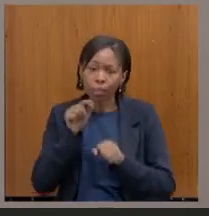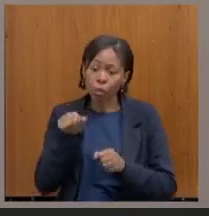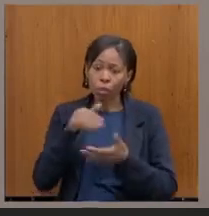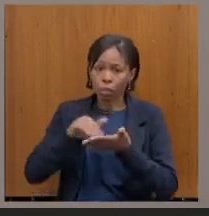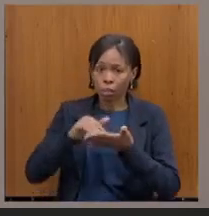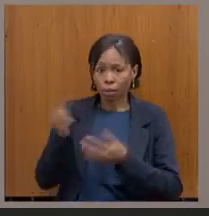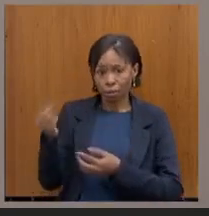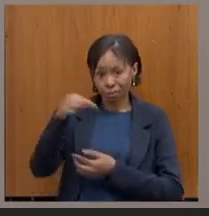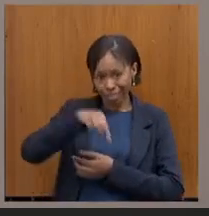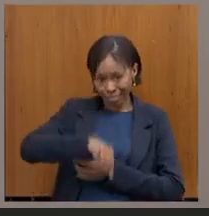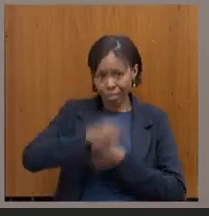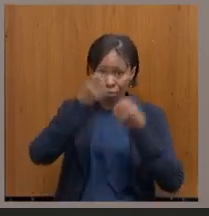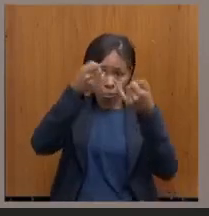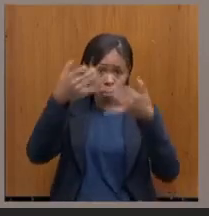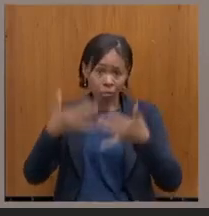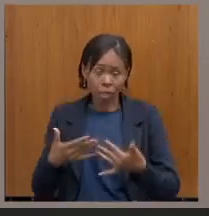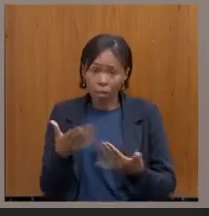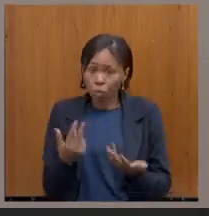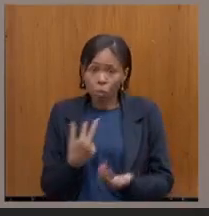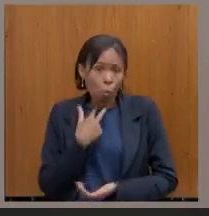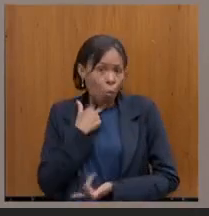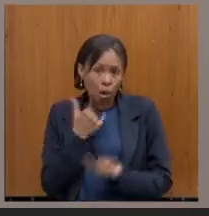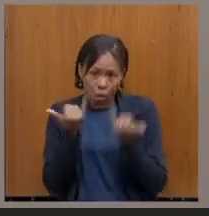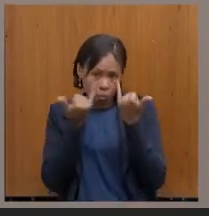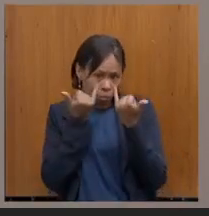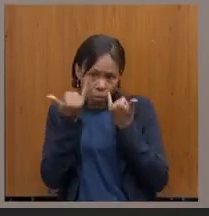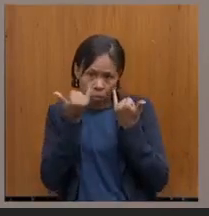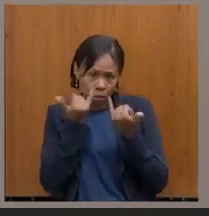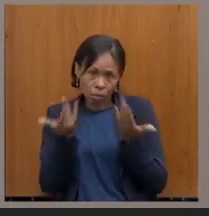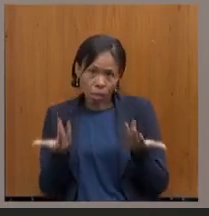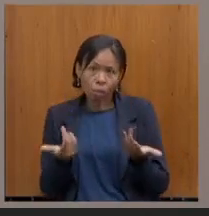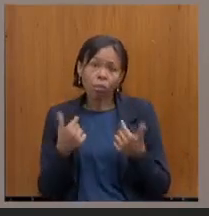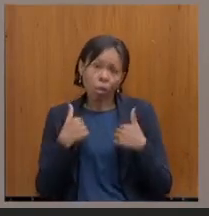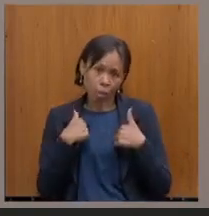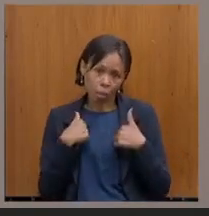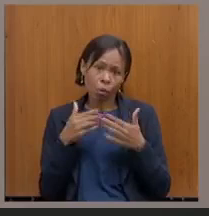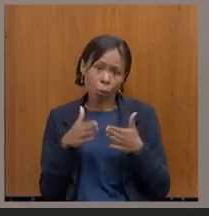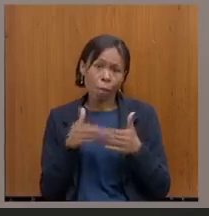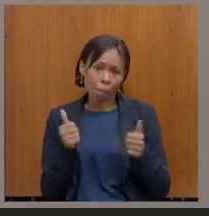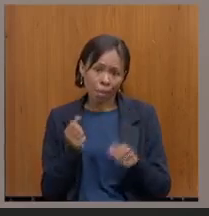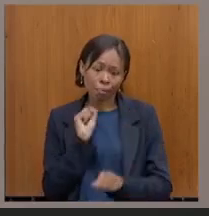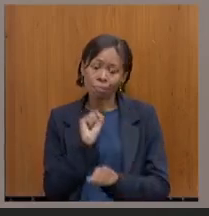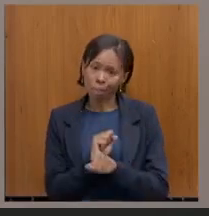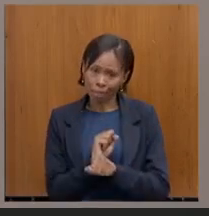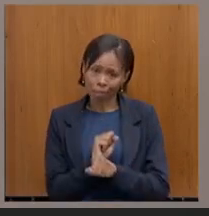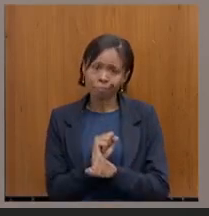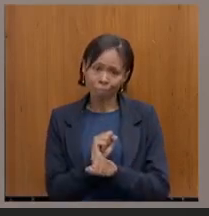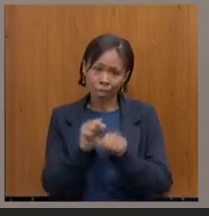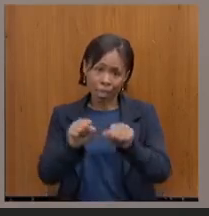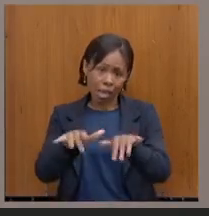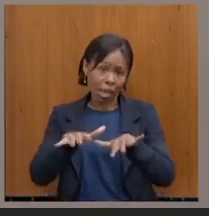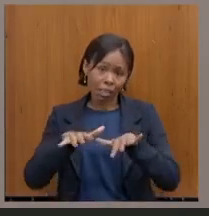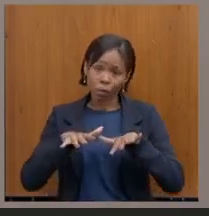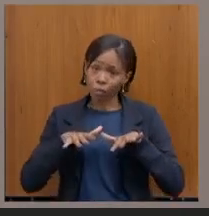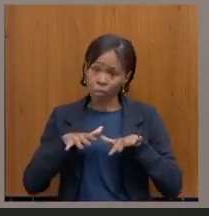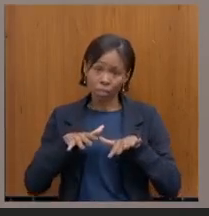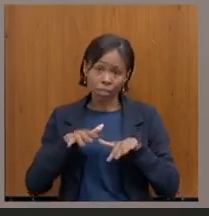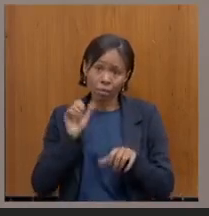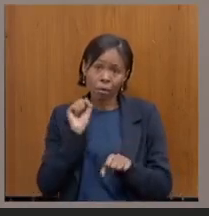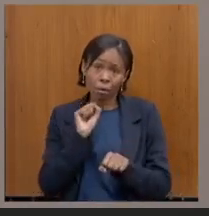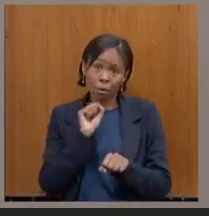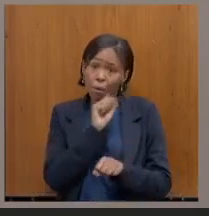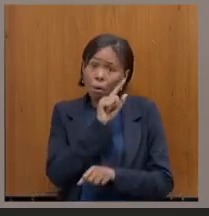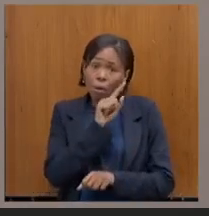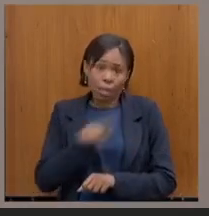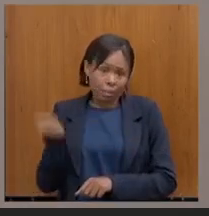puder dar essa informação, presidente, eu peço a vossa excelência que suspenda essa audiência para que a gente, num outro